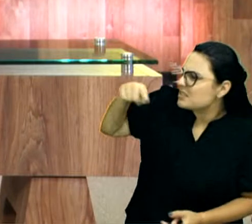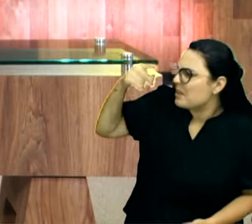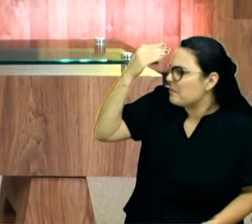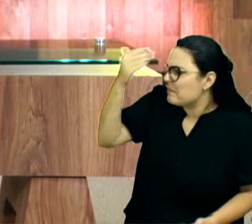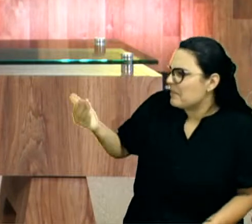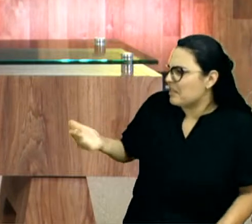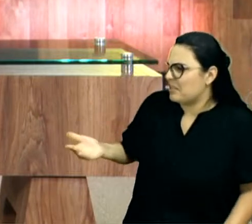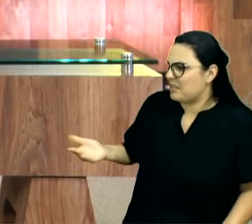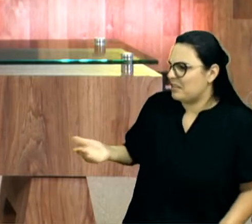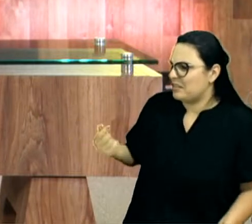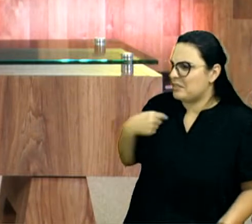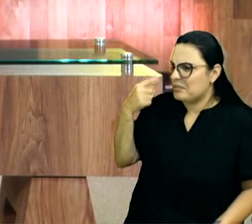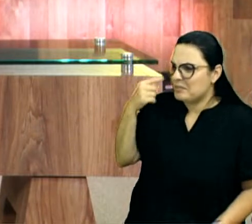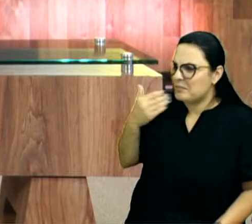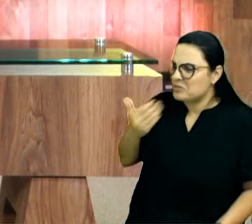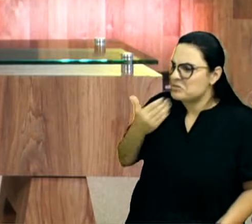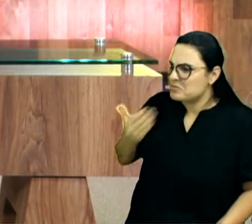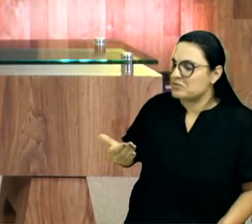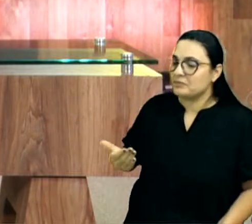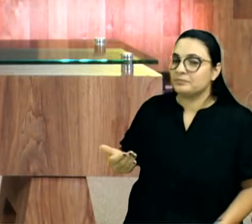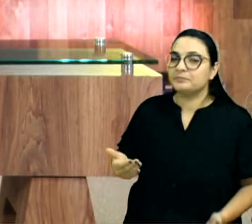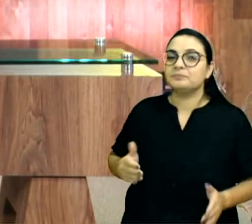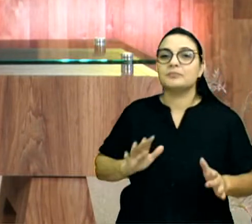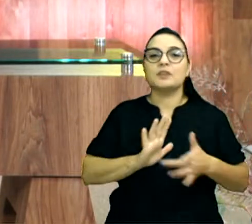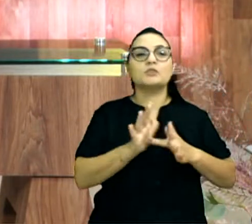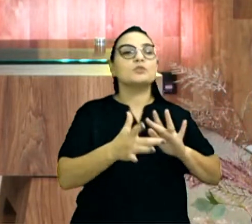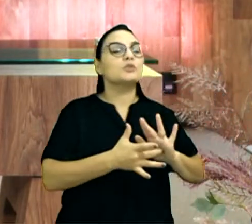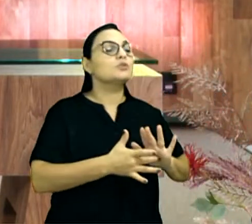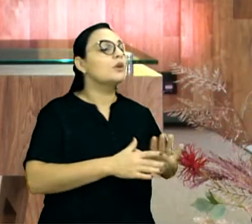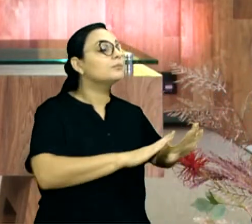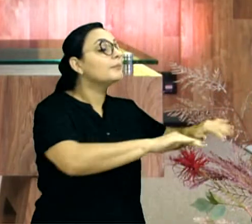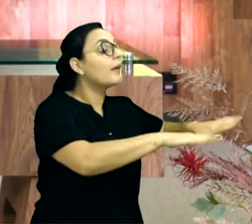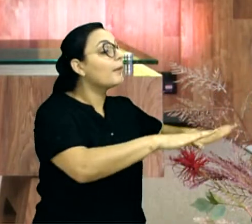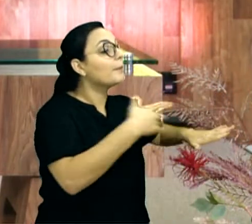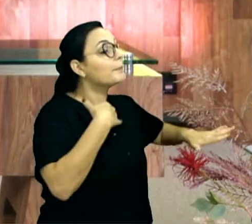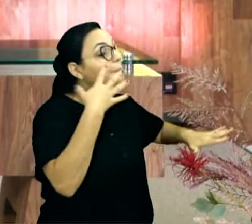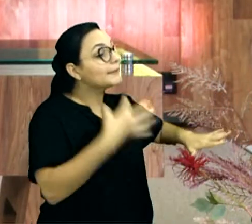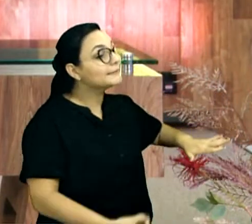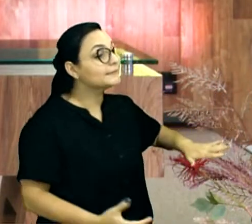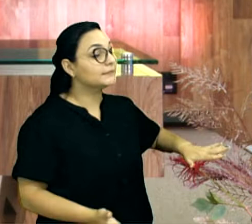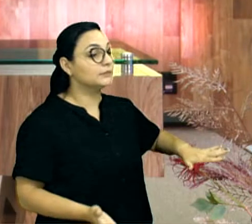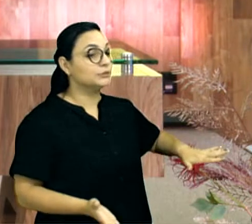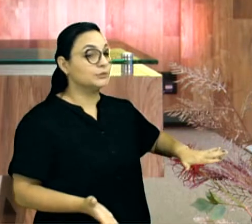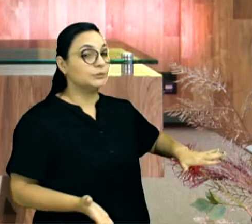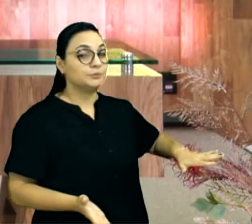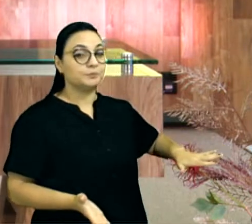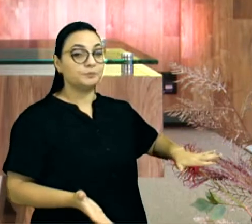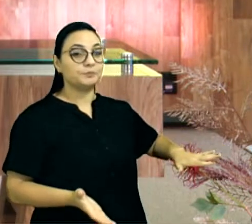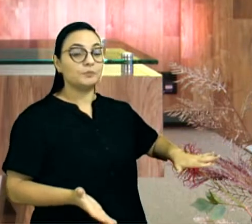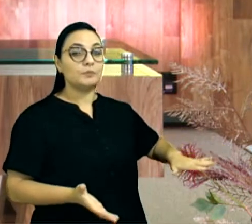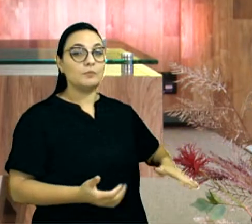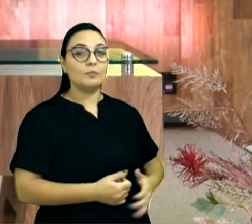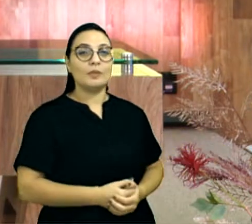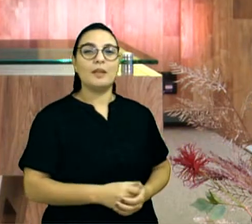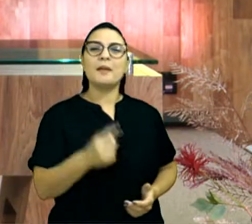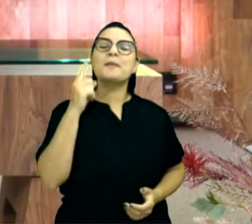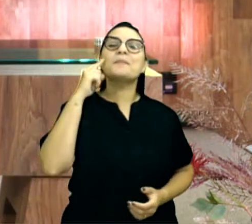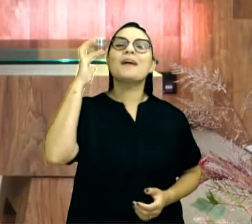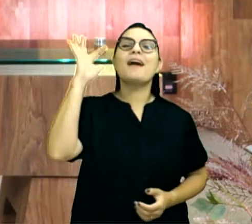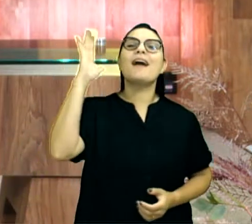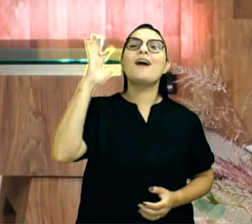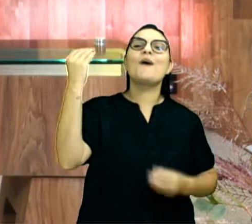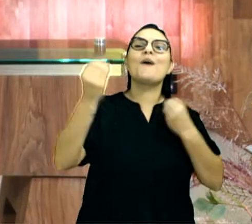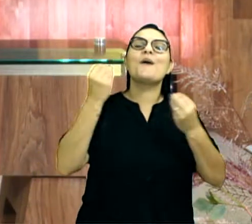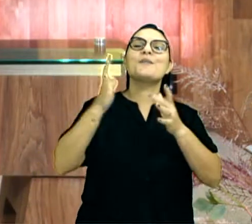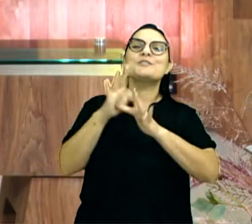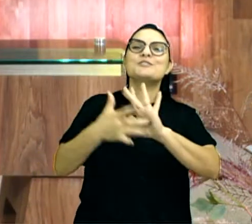chamando-os para junto de si, disse-lhes. Imagina Jesus ali, aquele mal-estar. Jesus